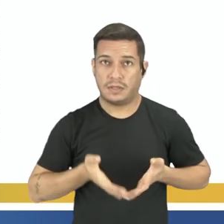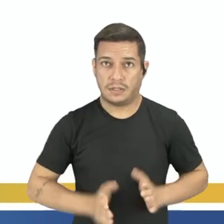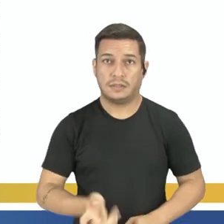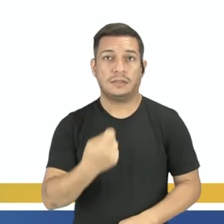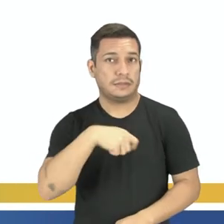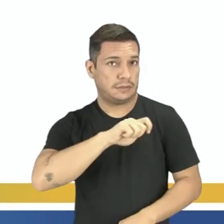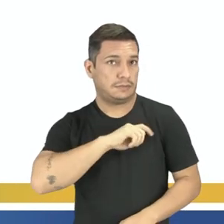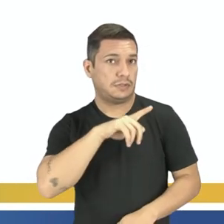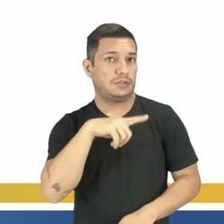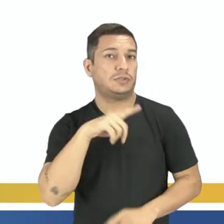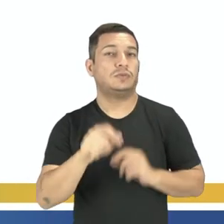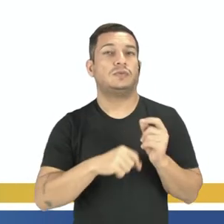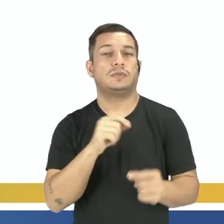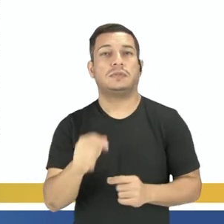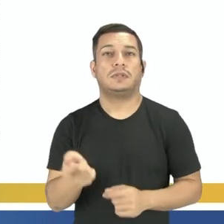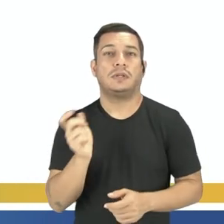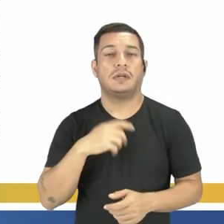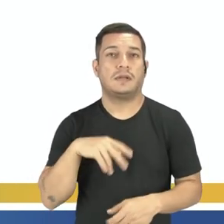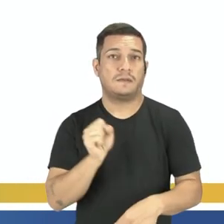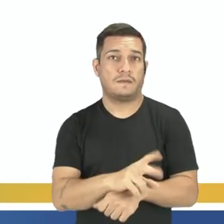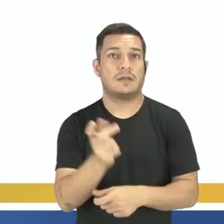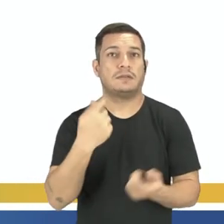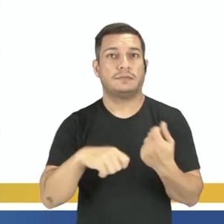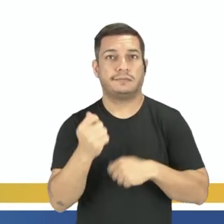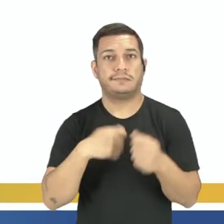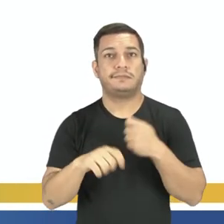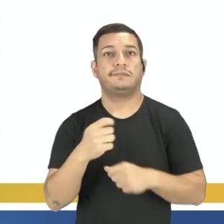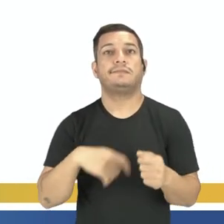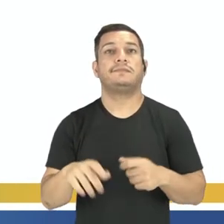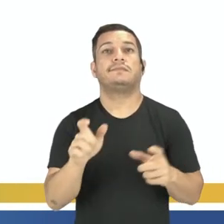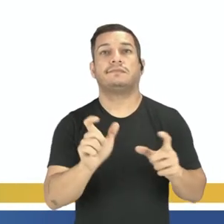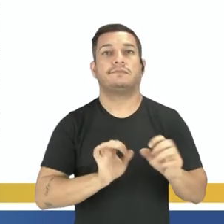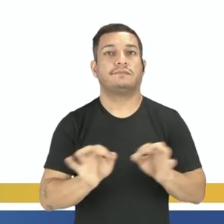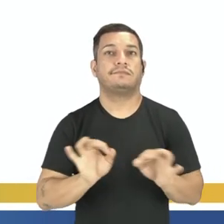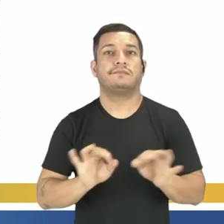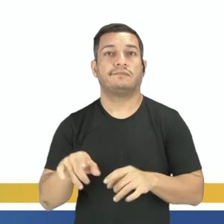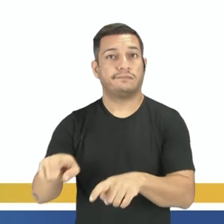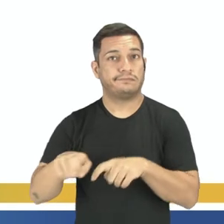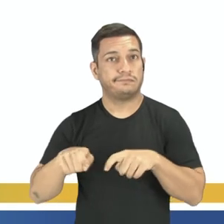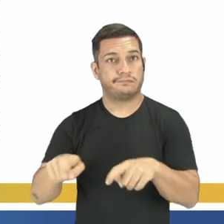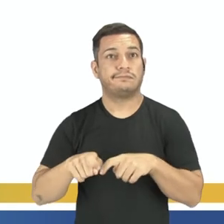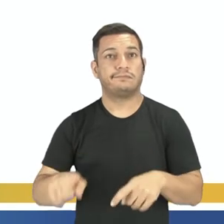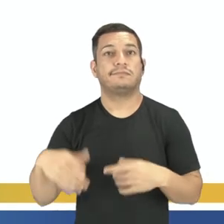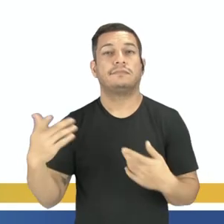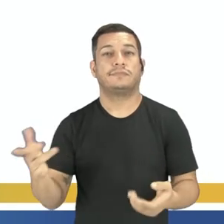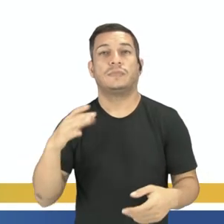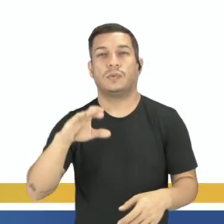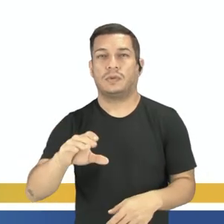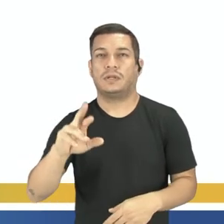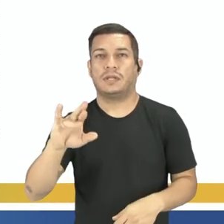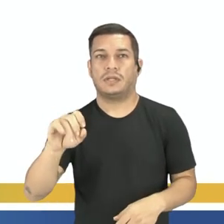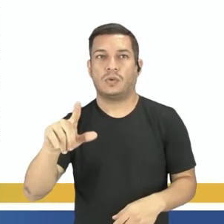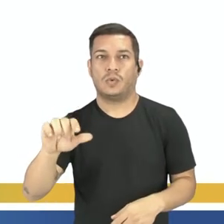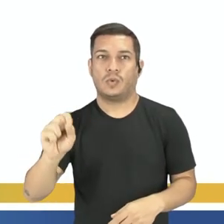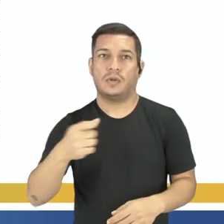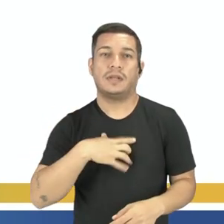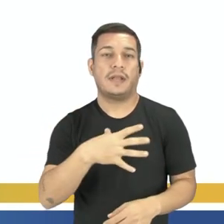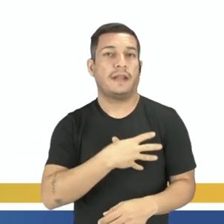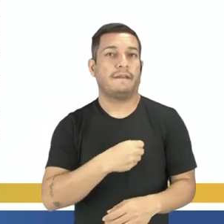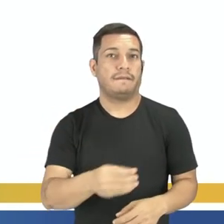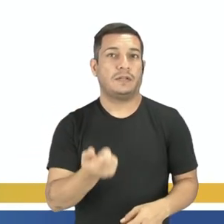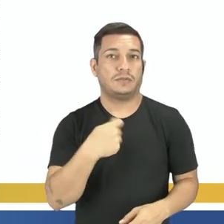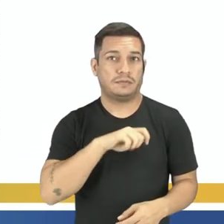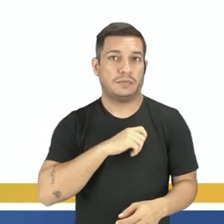e que nem tinham os cargos administrativos da estrutura estatal colonial. Já os crioulos eram filhos de espanhóis